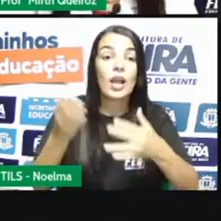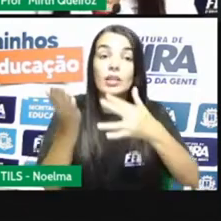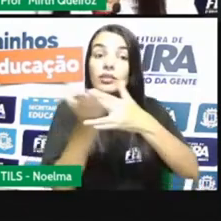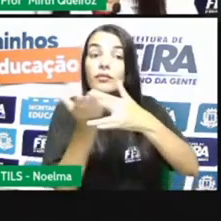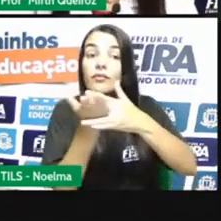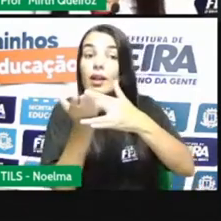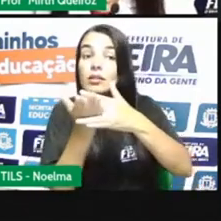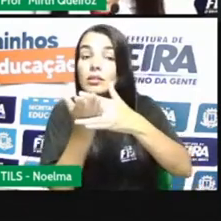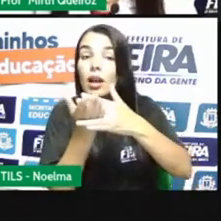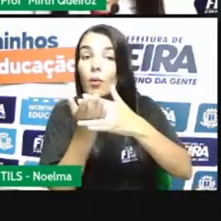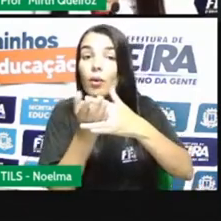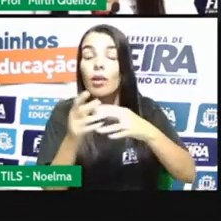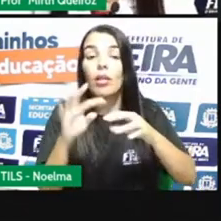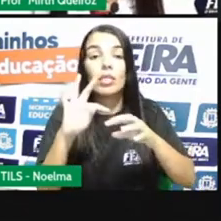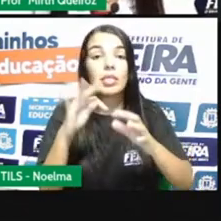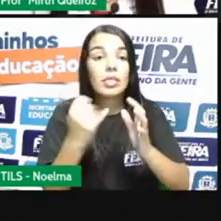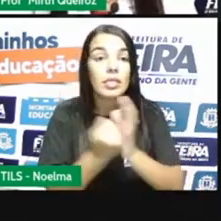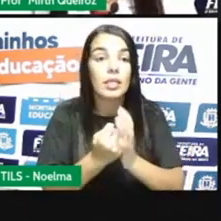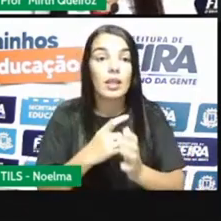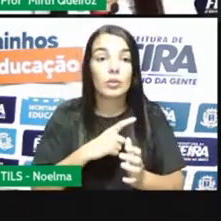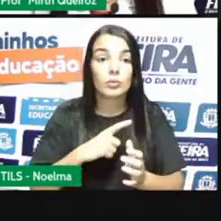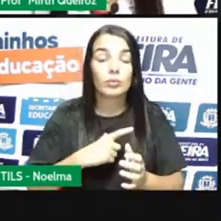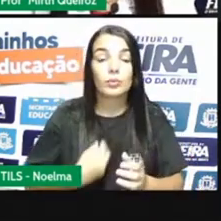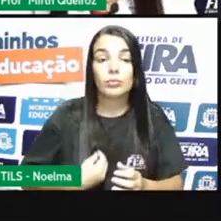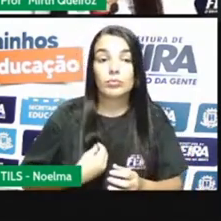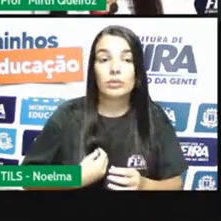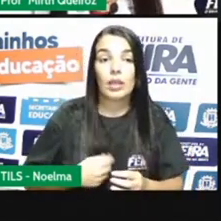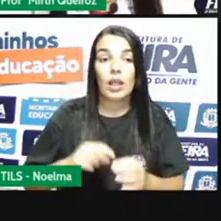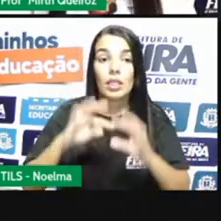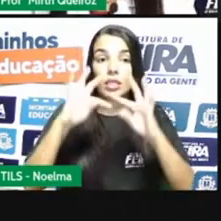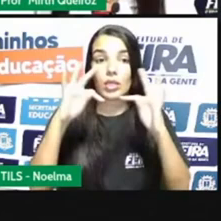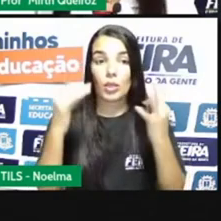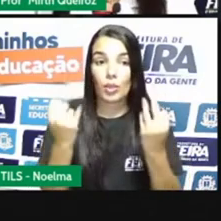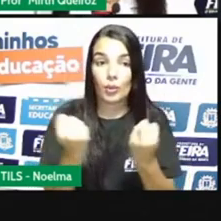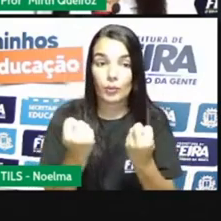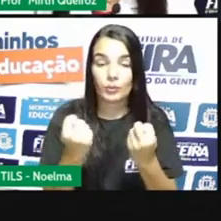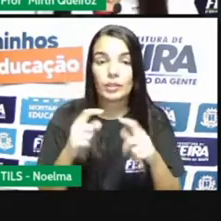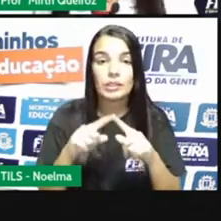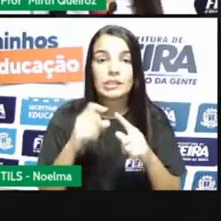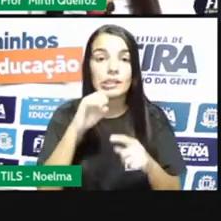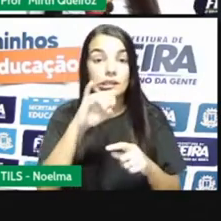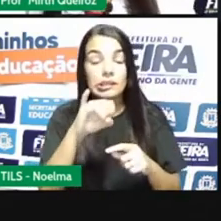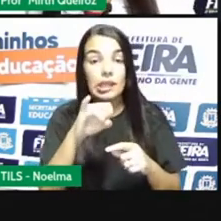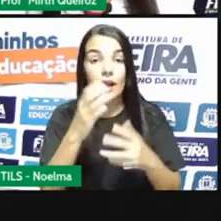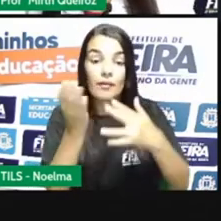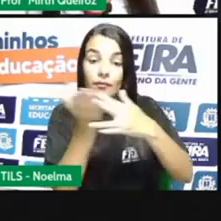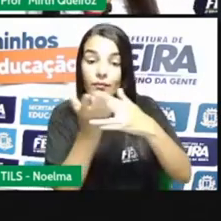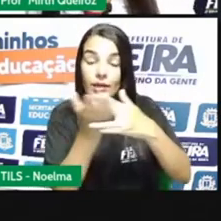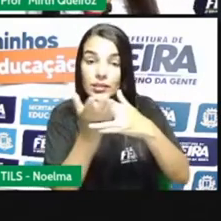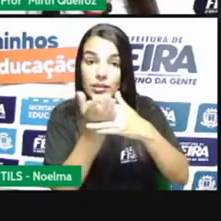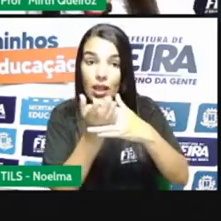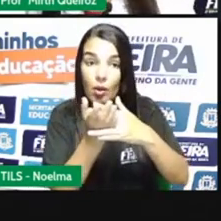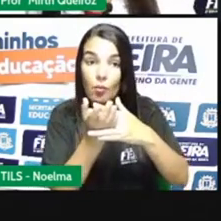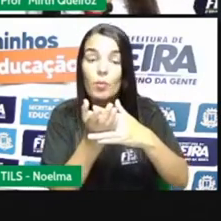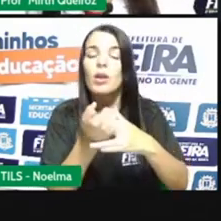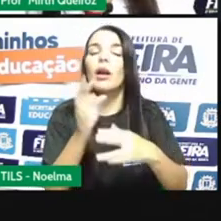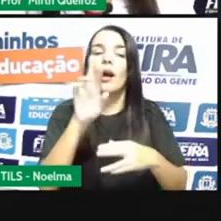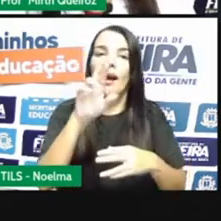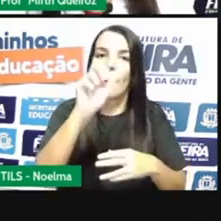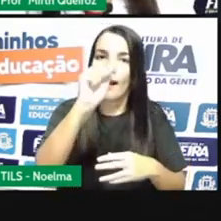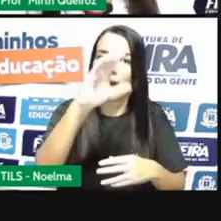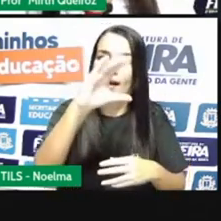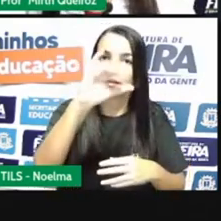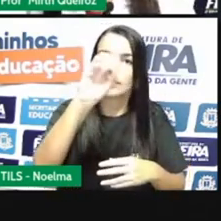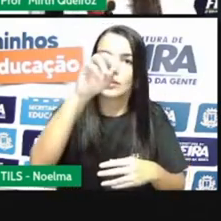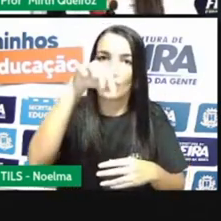forma de fração. Quando está escrito na forma de fração, é um número racional, que é representado pelo conjunto Q,